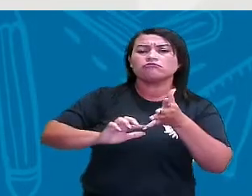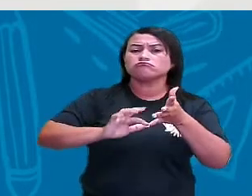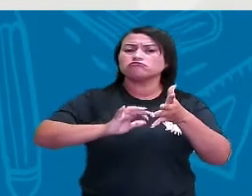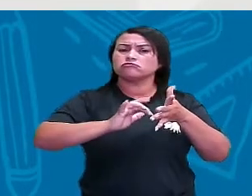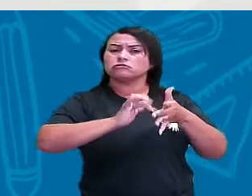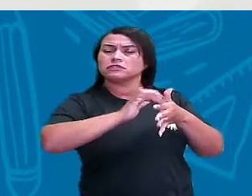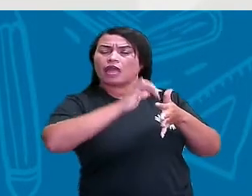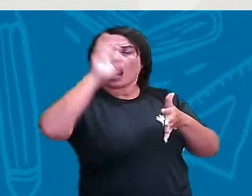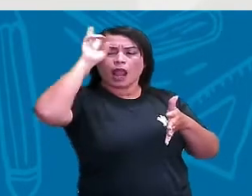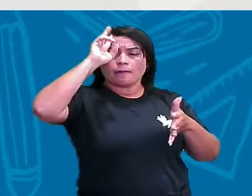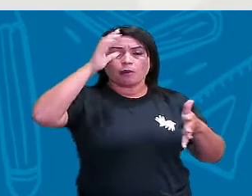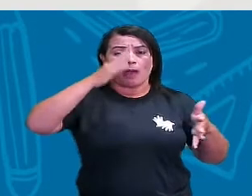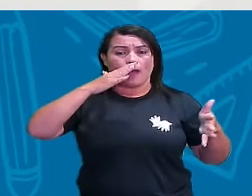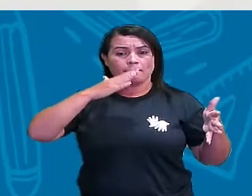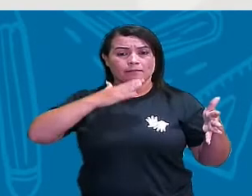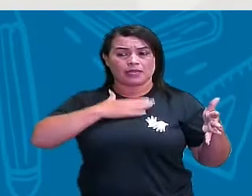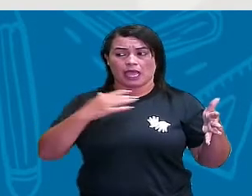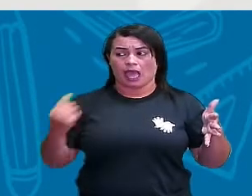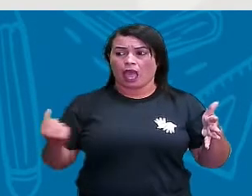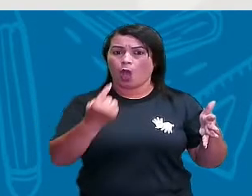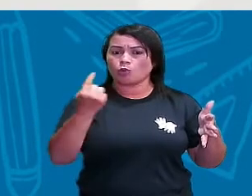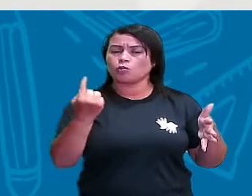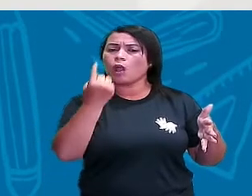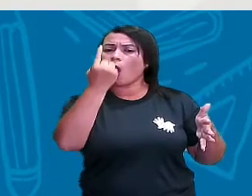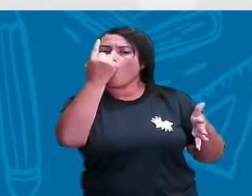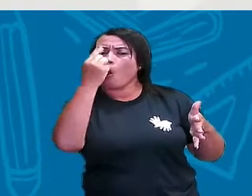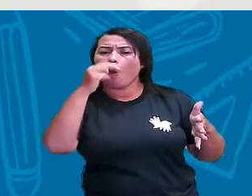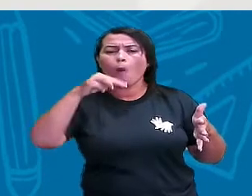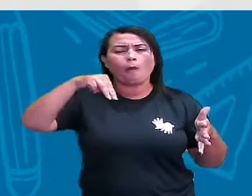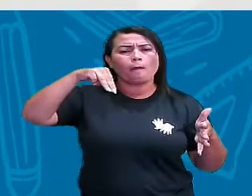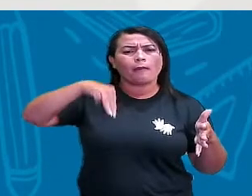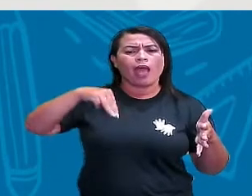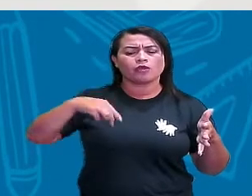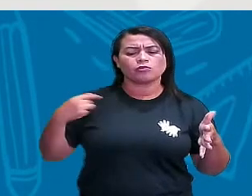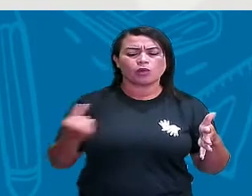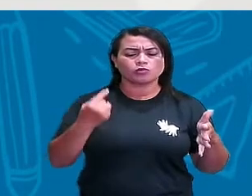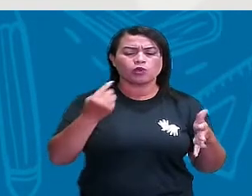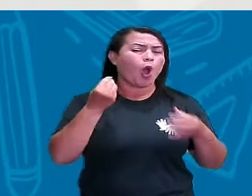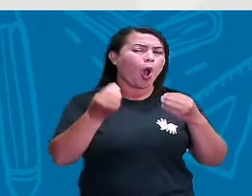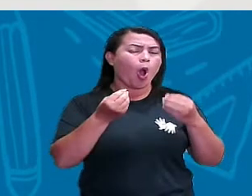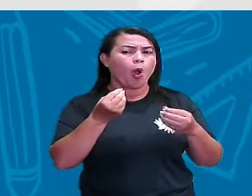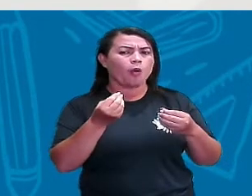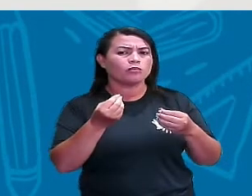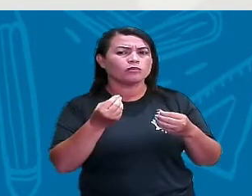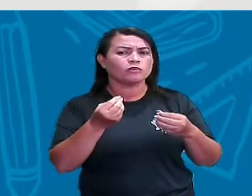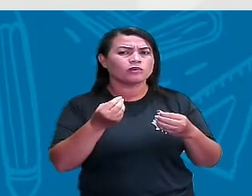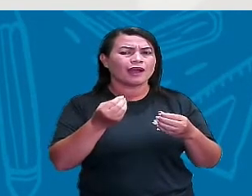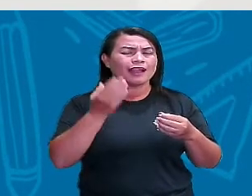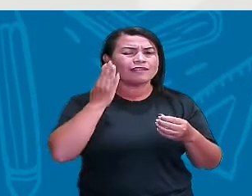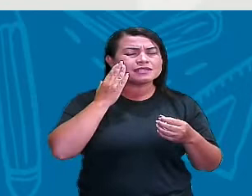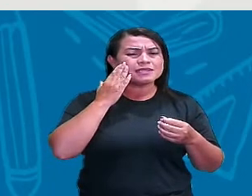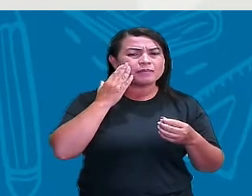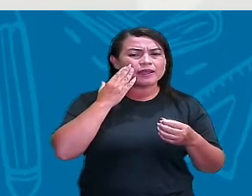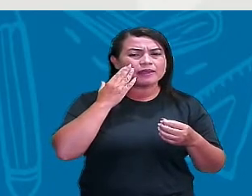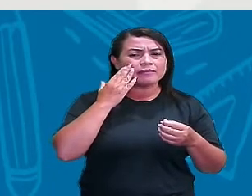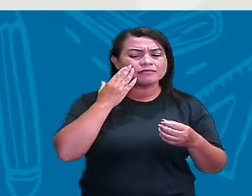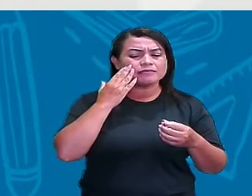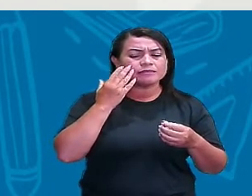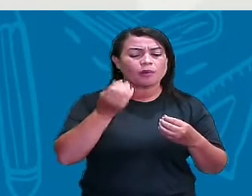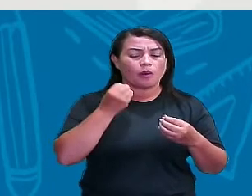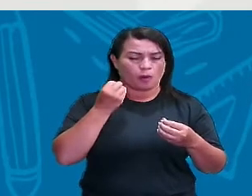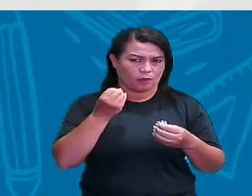que maneira Ana pode descobrir quantos metros tem a barraca de seu Pedro? Eita, gente, será que a gente consegue descobrir